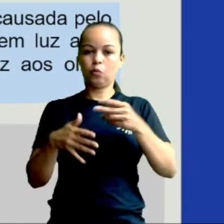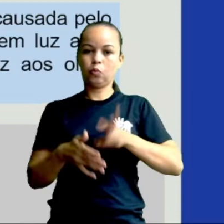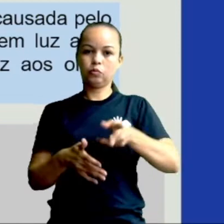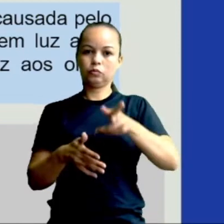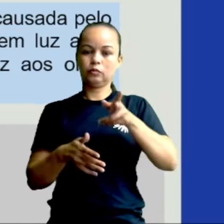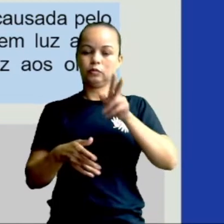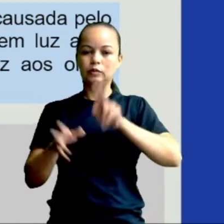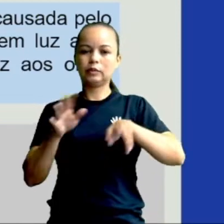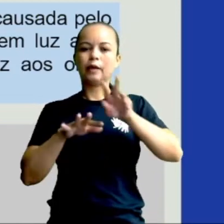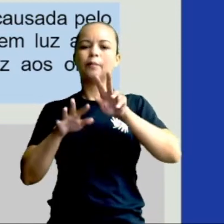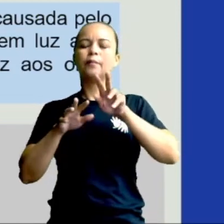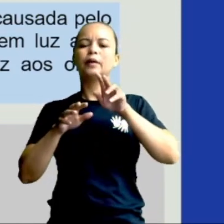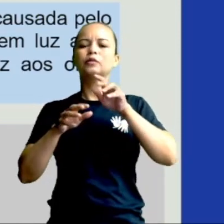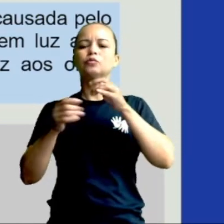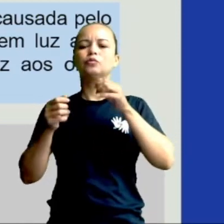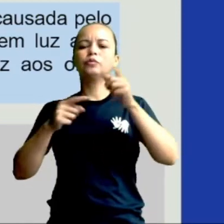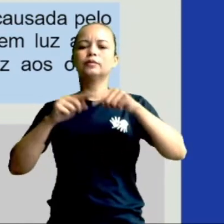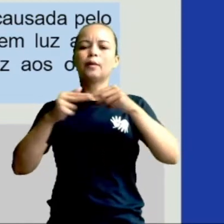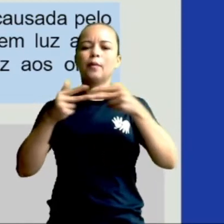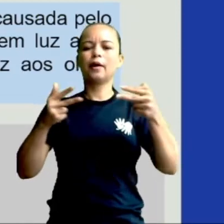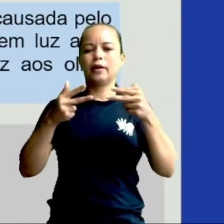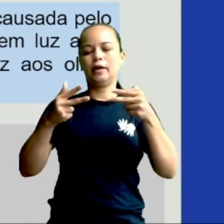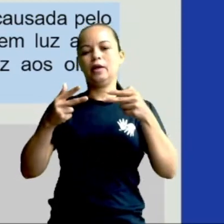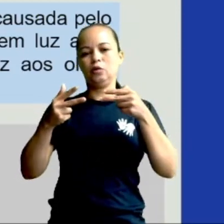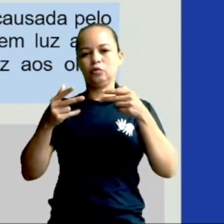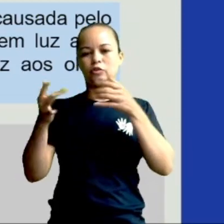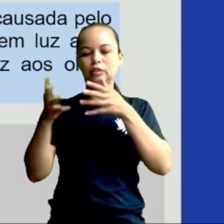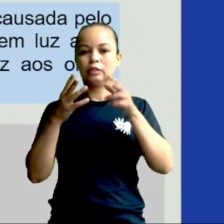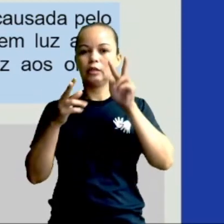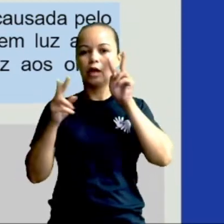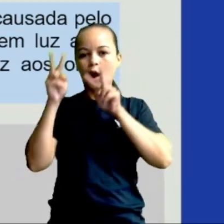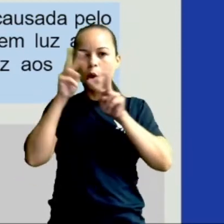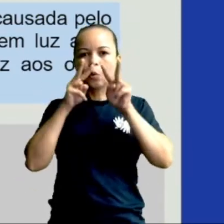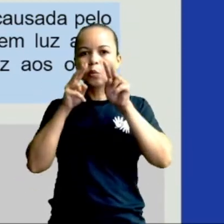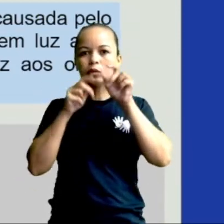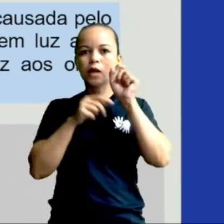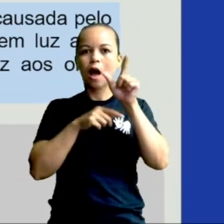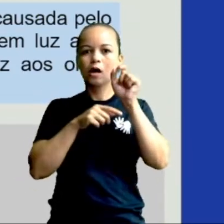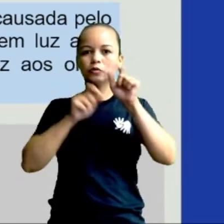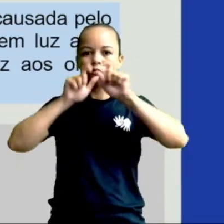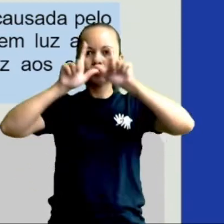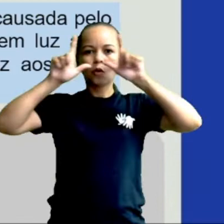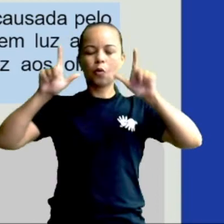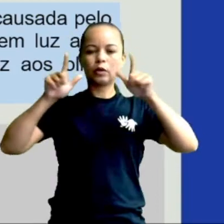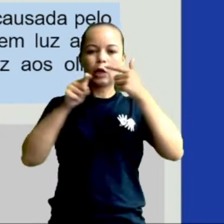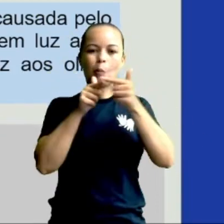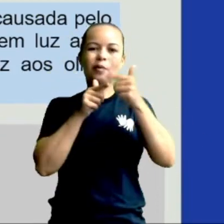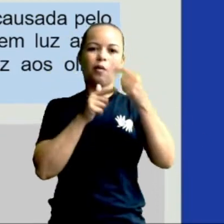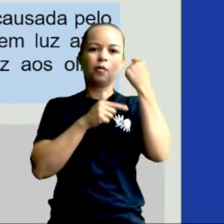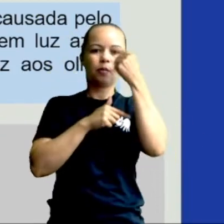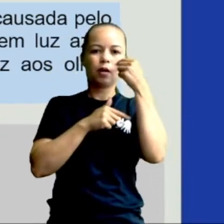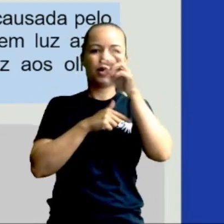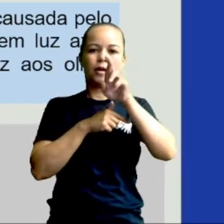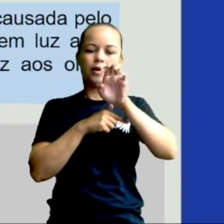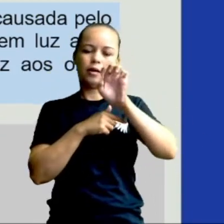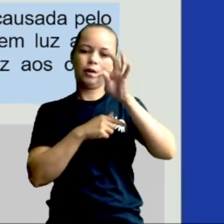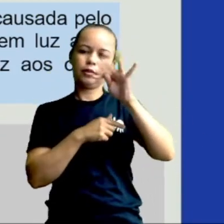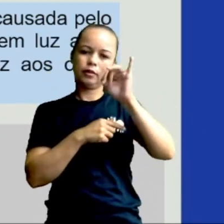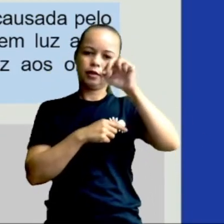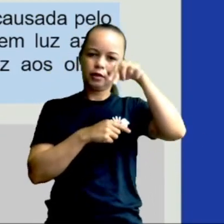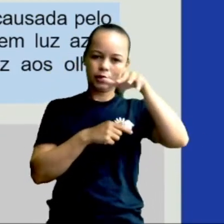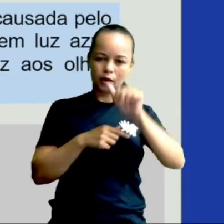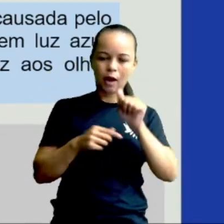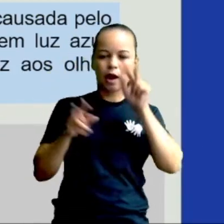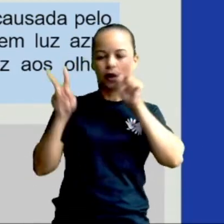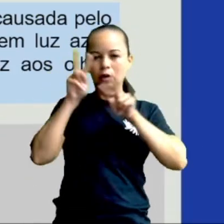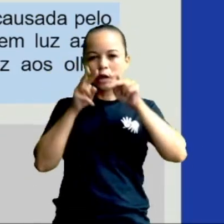aparelhos digitais que emitem luz azul, prejudicial para a retina. A proximidade da luz aos olhos